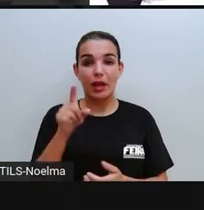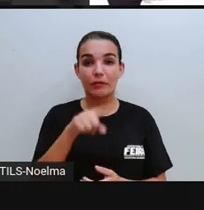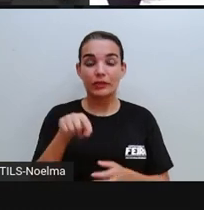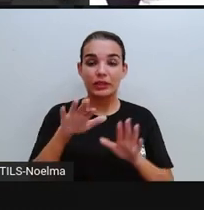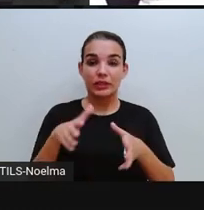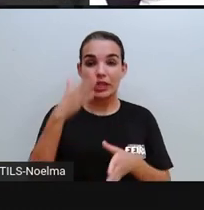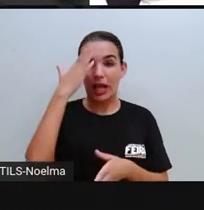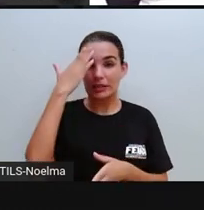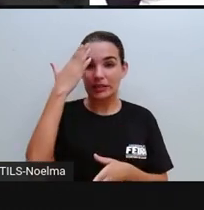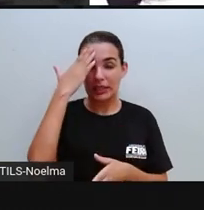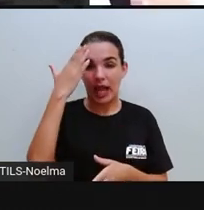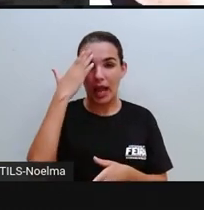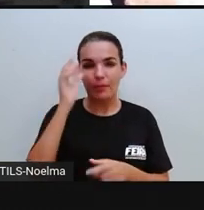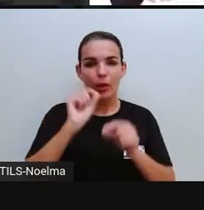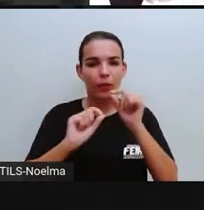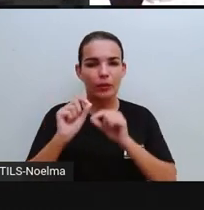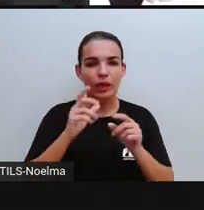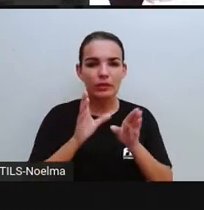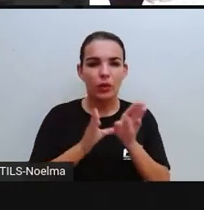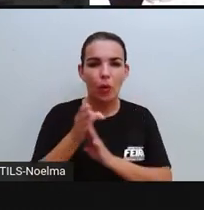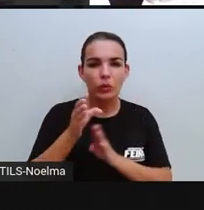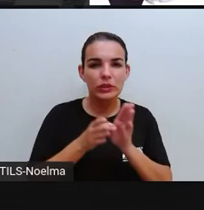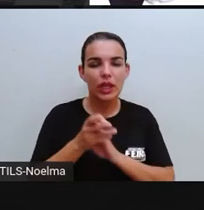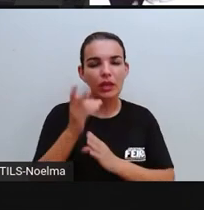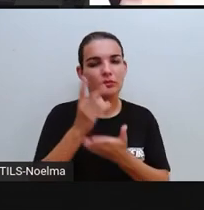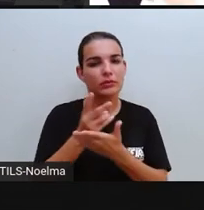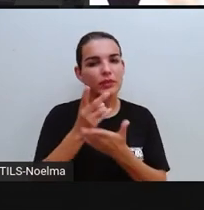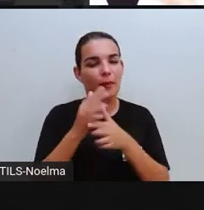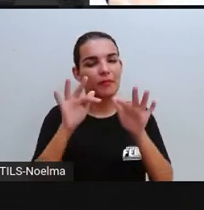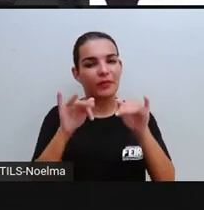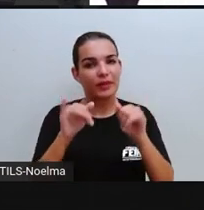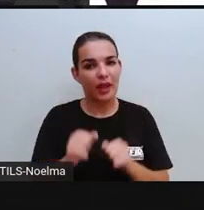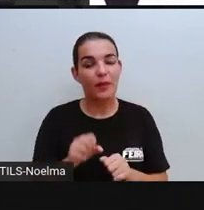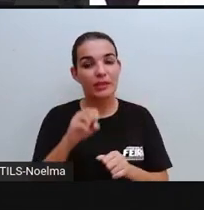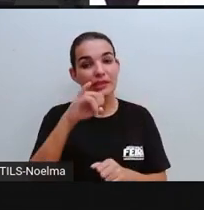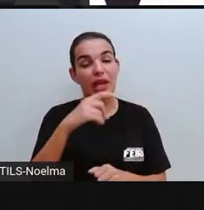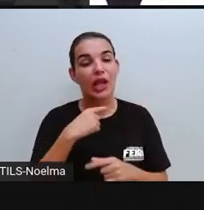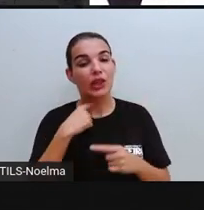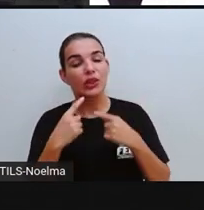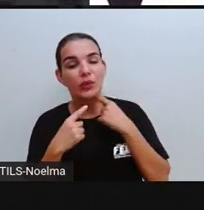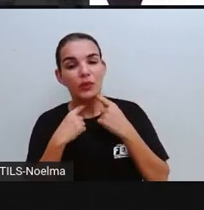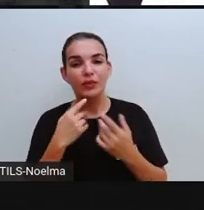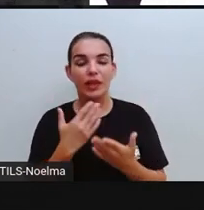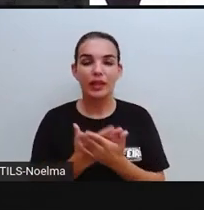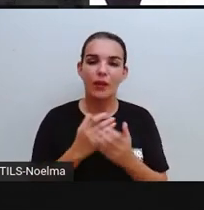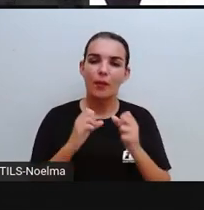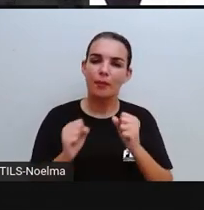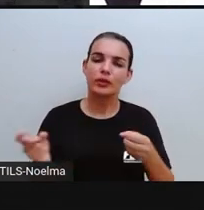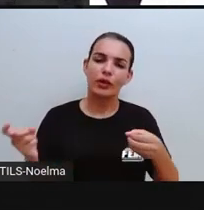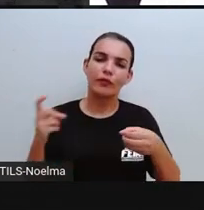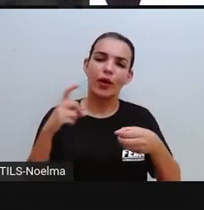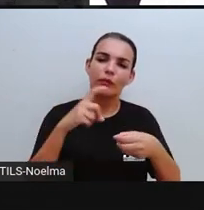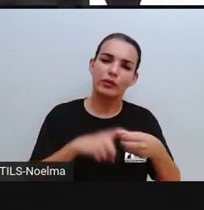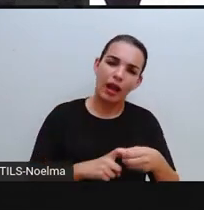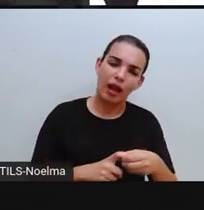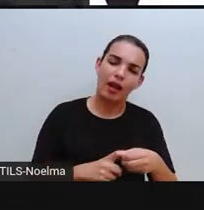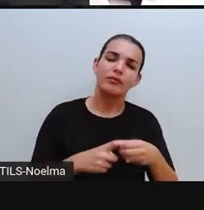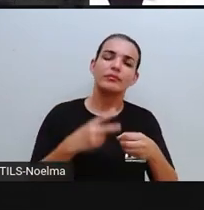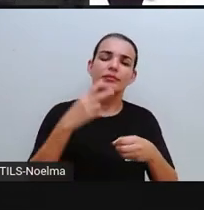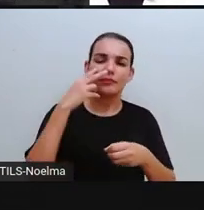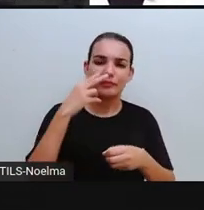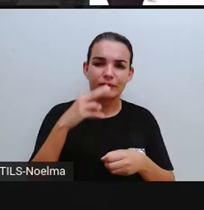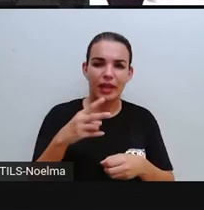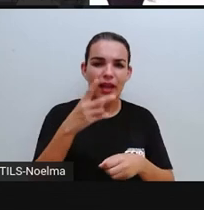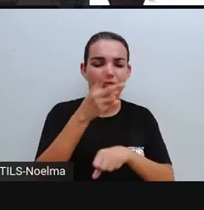já sabe as recomendações que eu sempre deixo aqui no final. Se ficou alguma dúvida, pode voltar, assistir